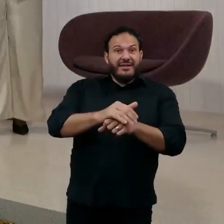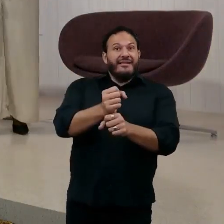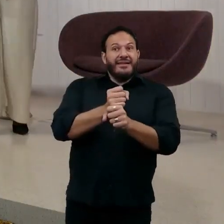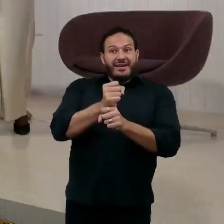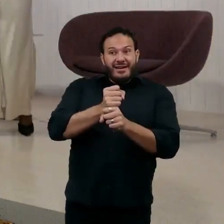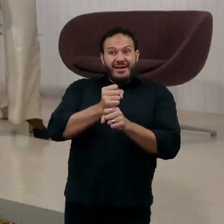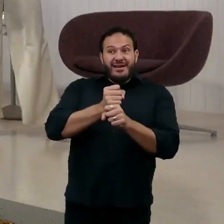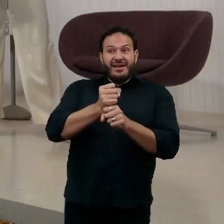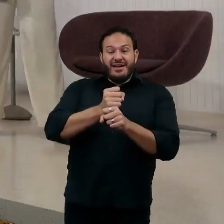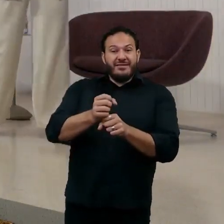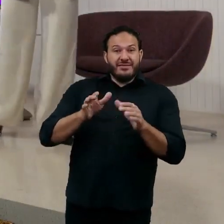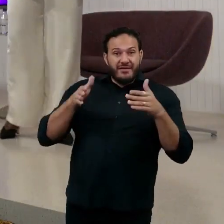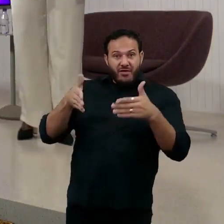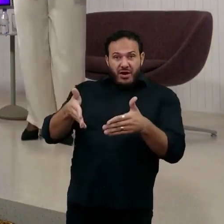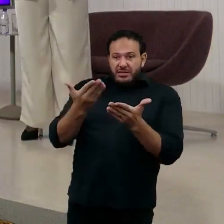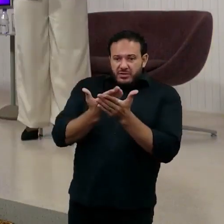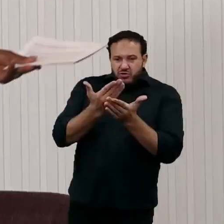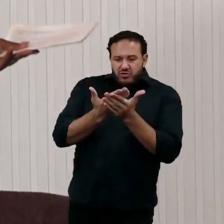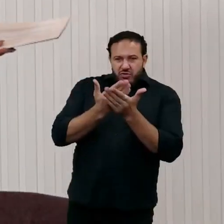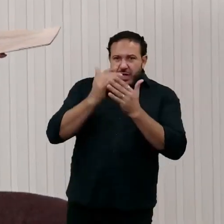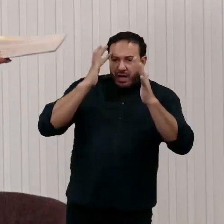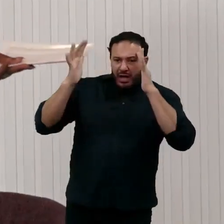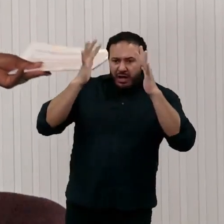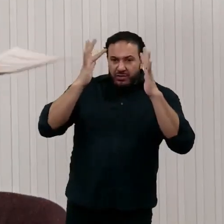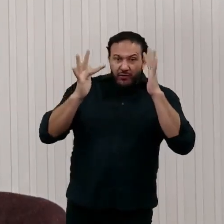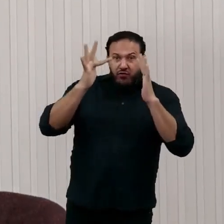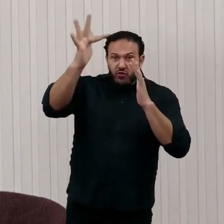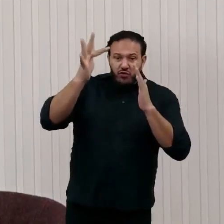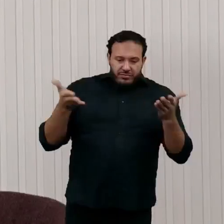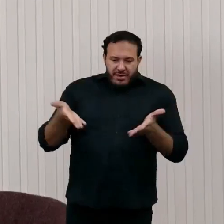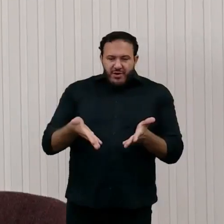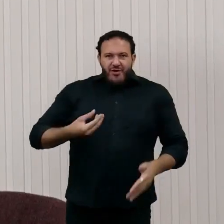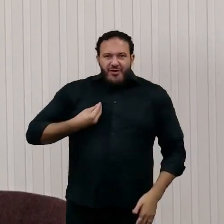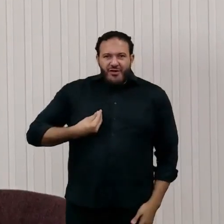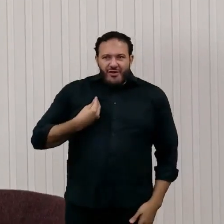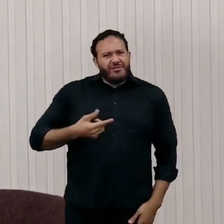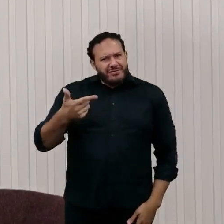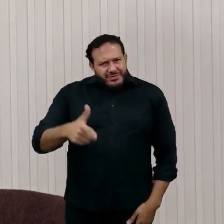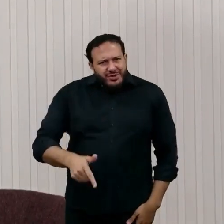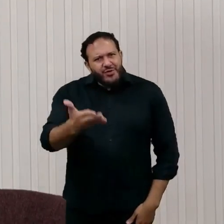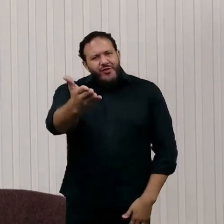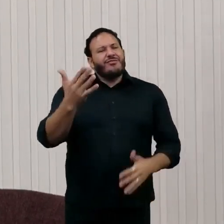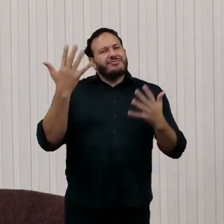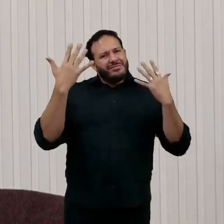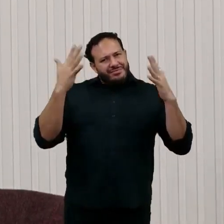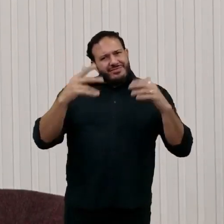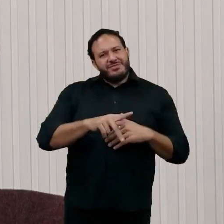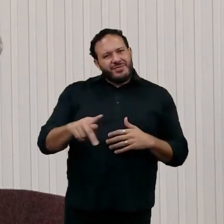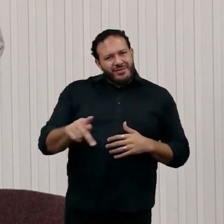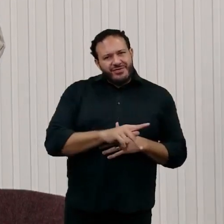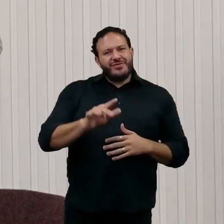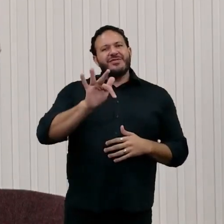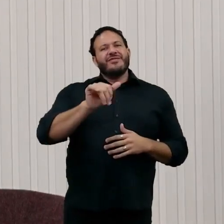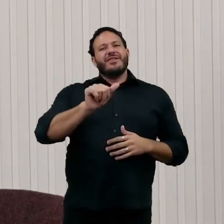a estudar o futuro que se faz presente dia a dia então peço mais aplausos ao professor Fadel que nos